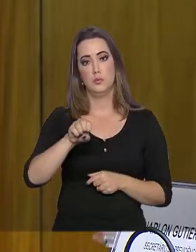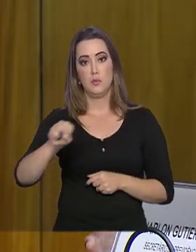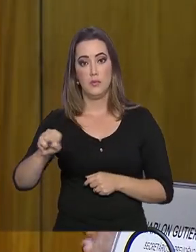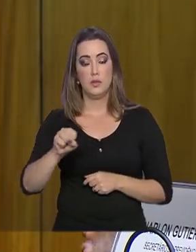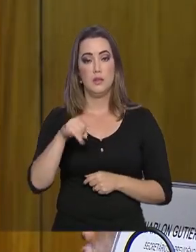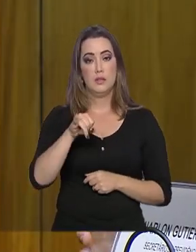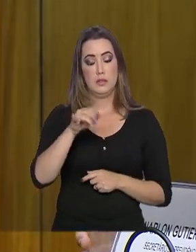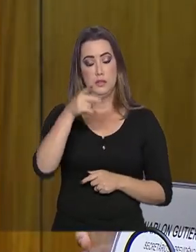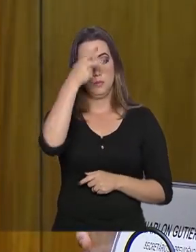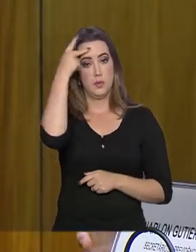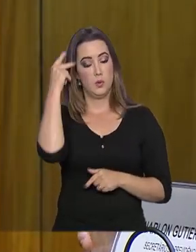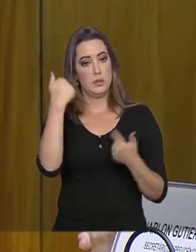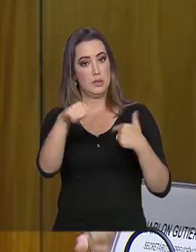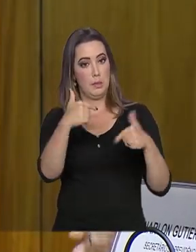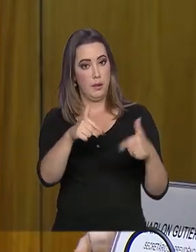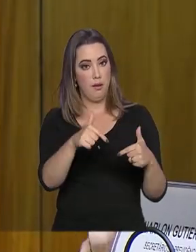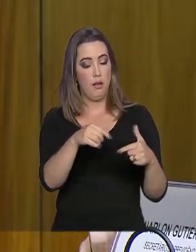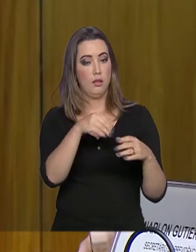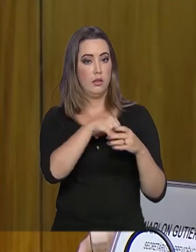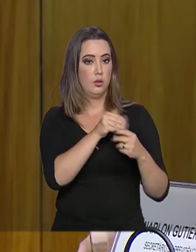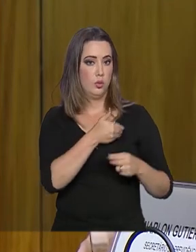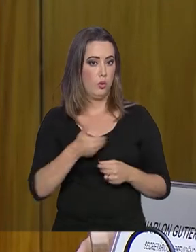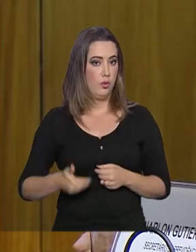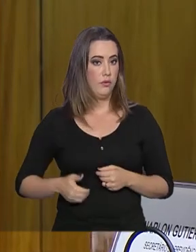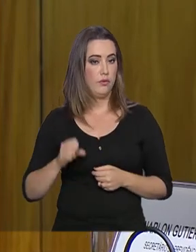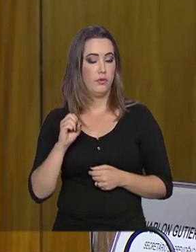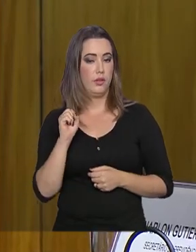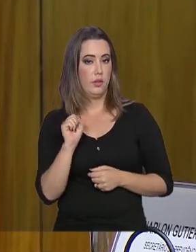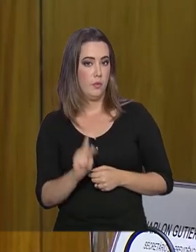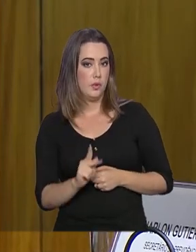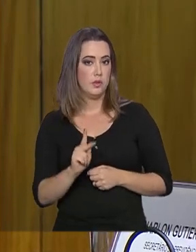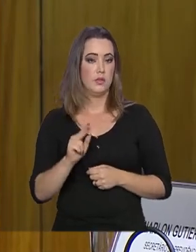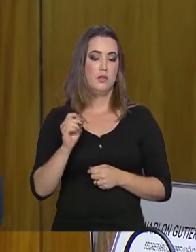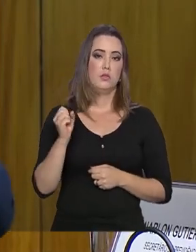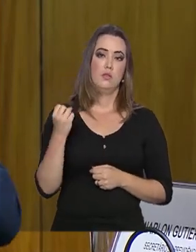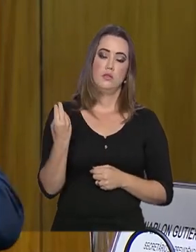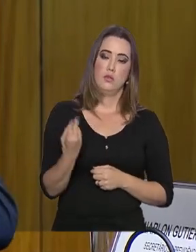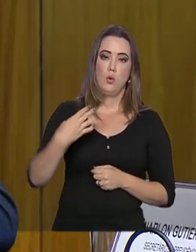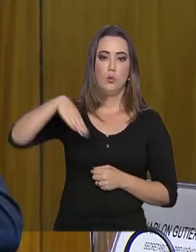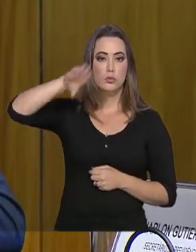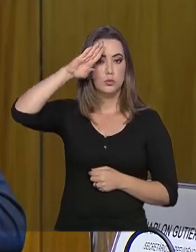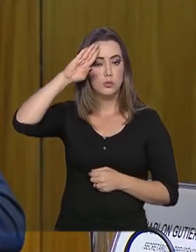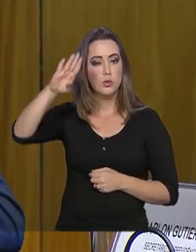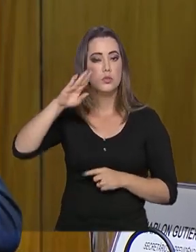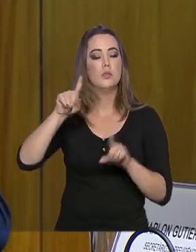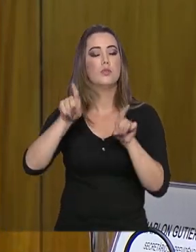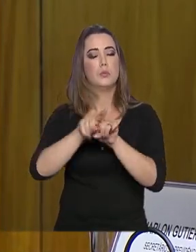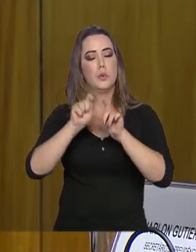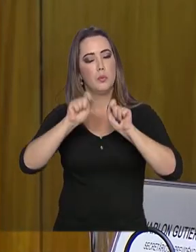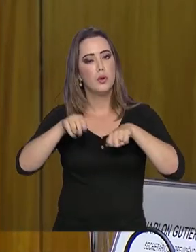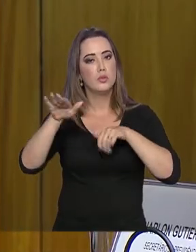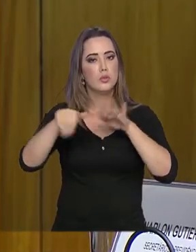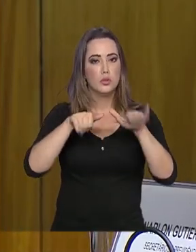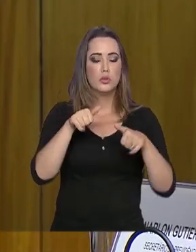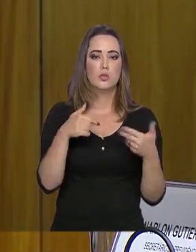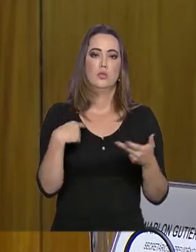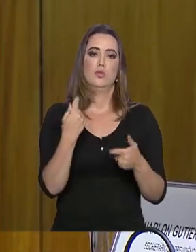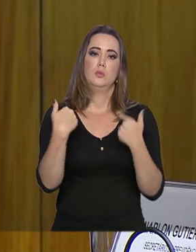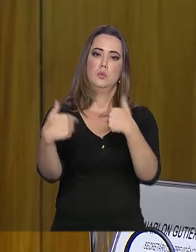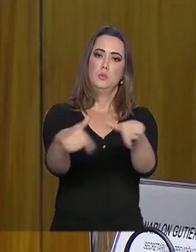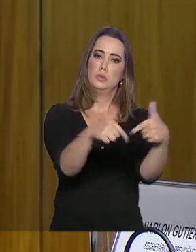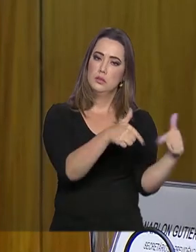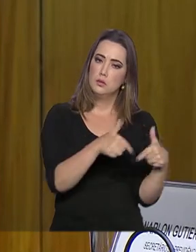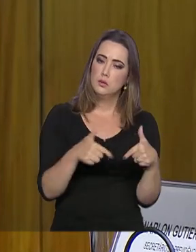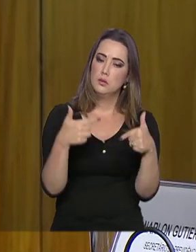Servidores ou militares já na reserva, militares e nativos, também poderão ser chamados para trabalhar em